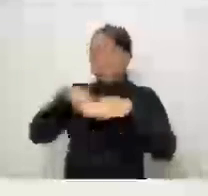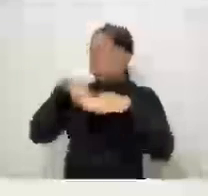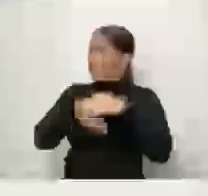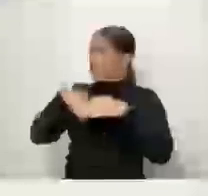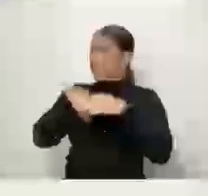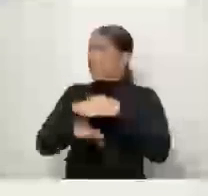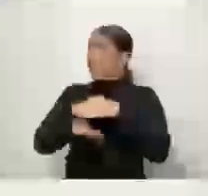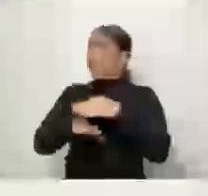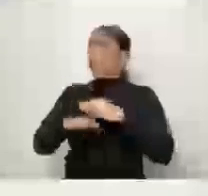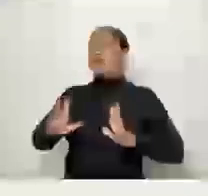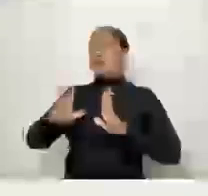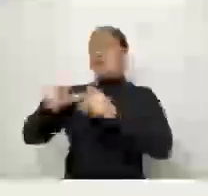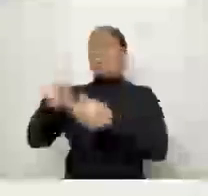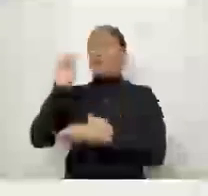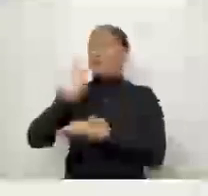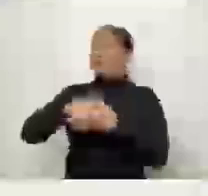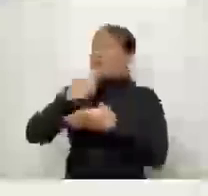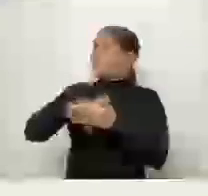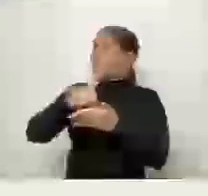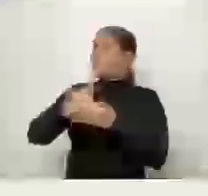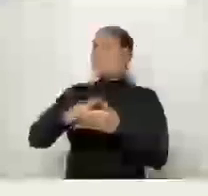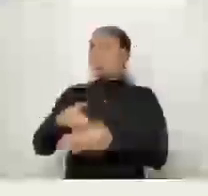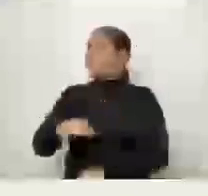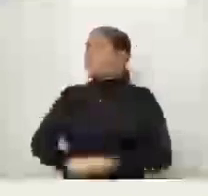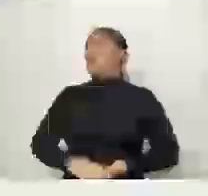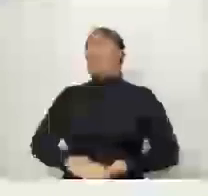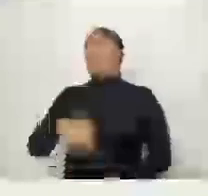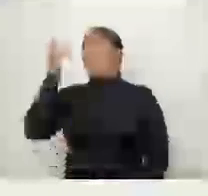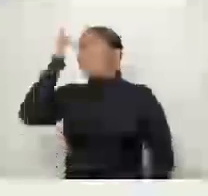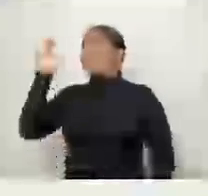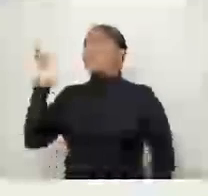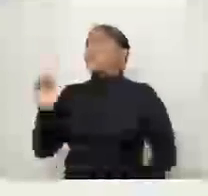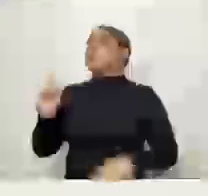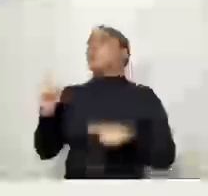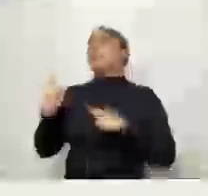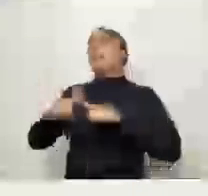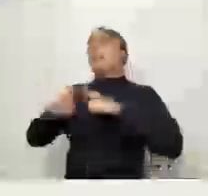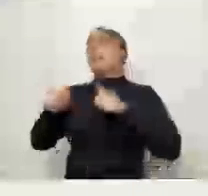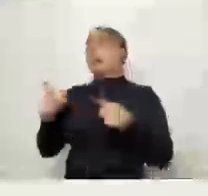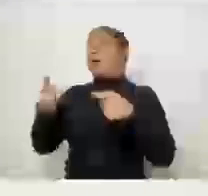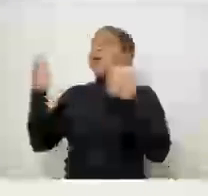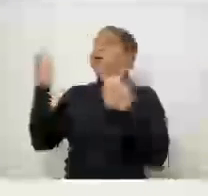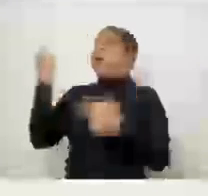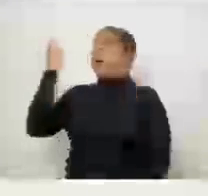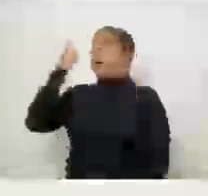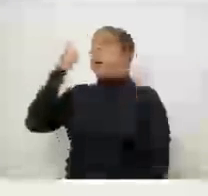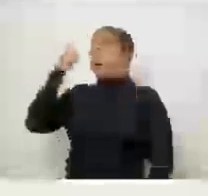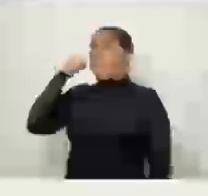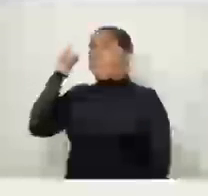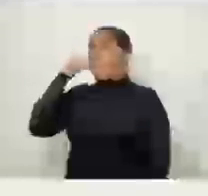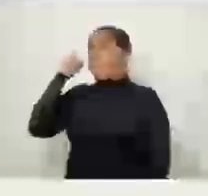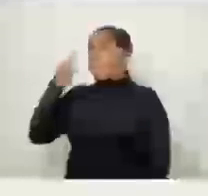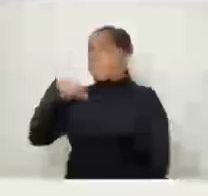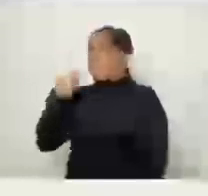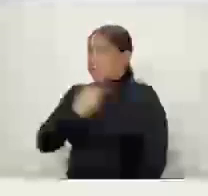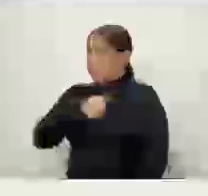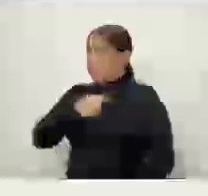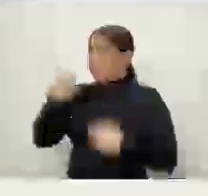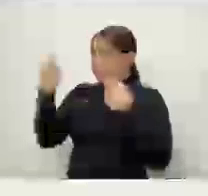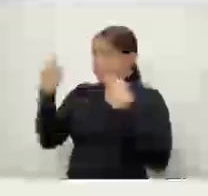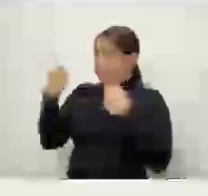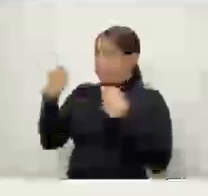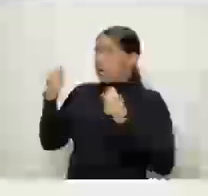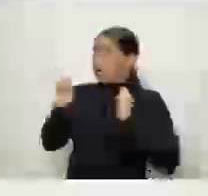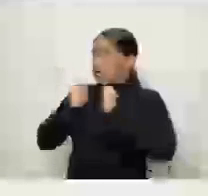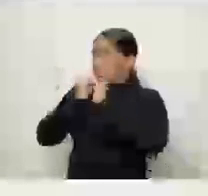pessoa. Então, que a gente faça uma indicação, um requerimento, junto para que a prefeitura contrate uma